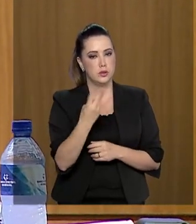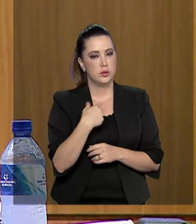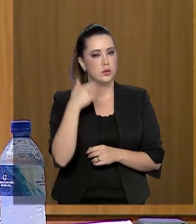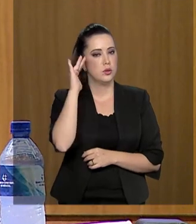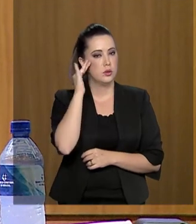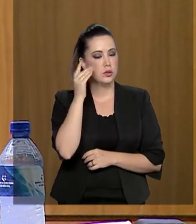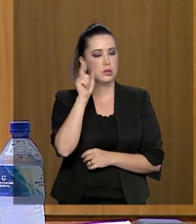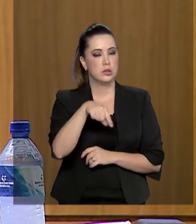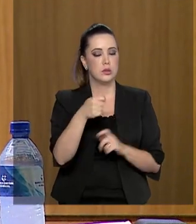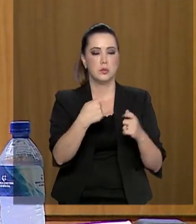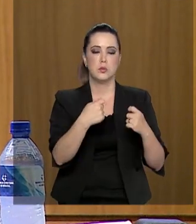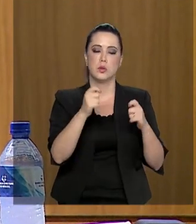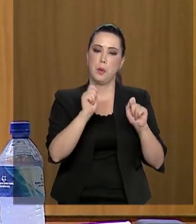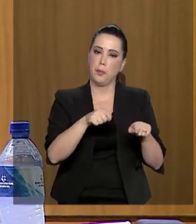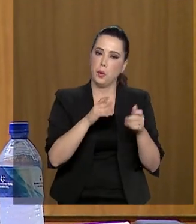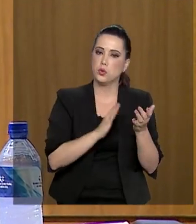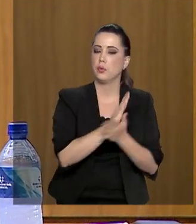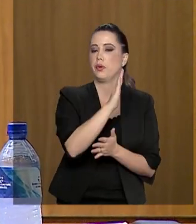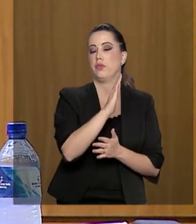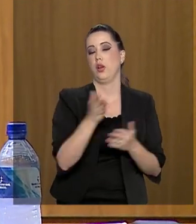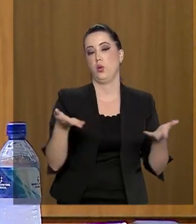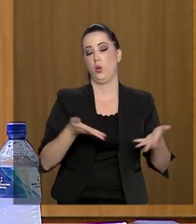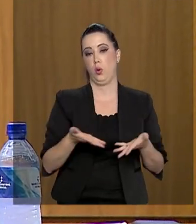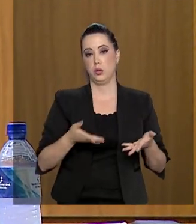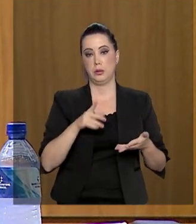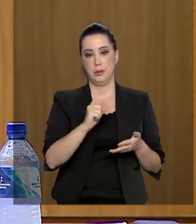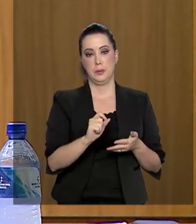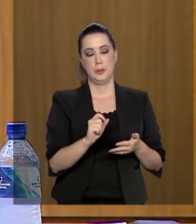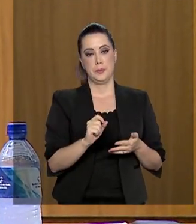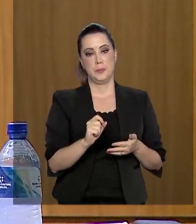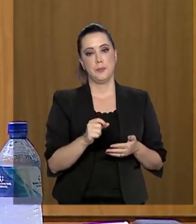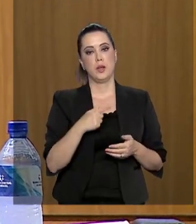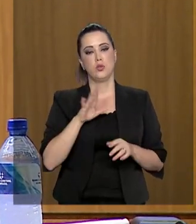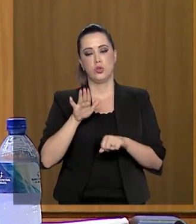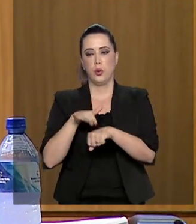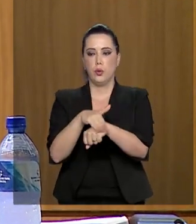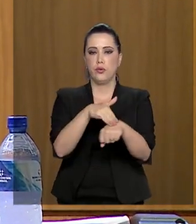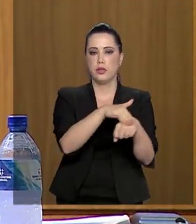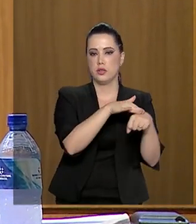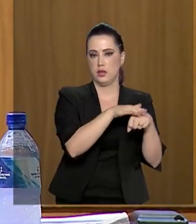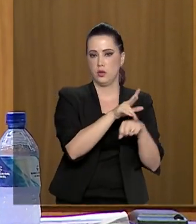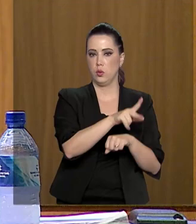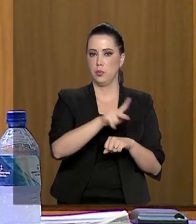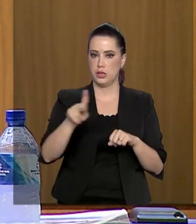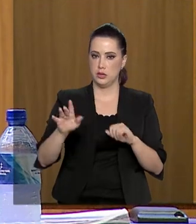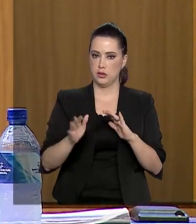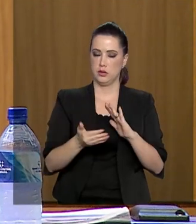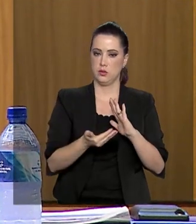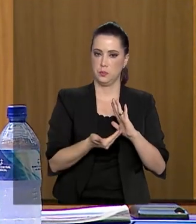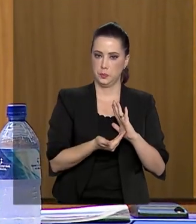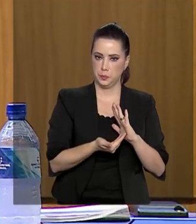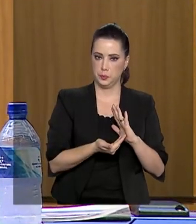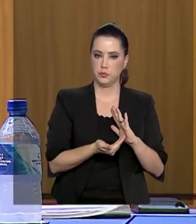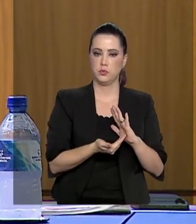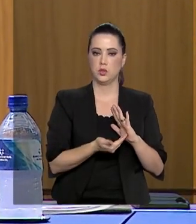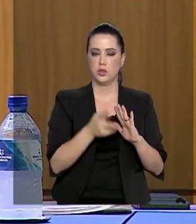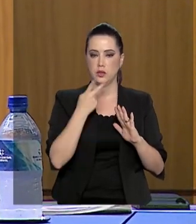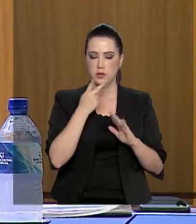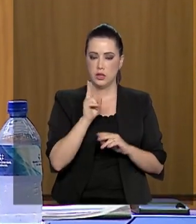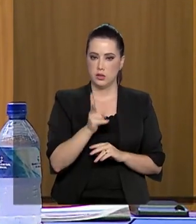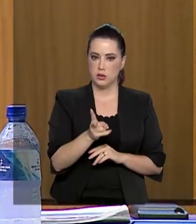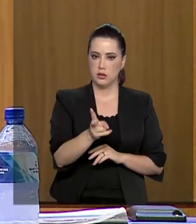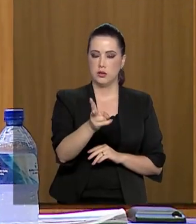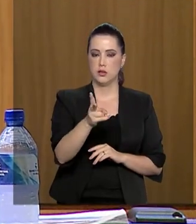propício para aprovação. Tenho conversado com o presidente Rodrigo Maia, que tem defendido